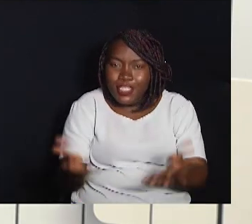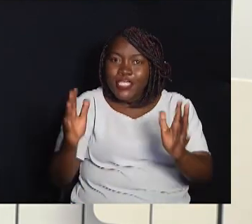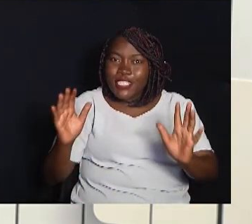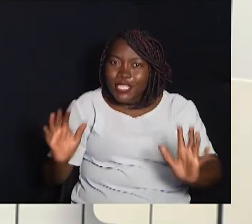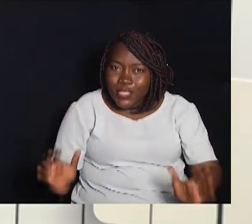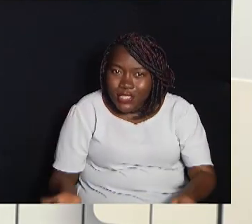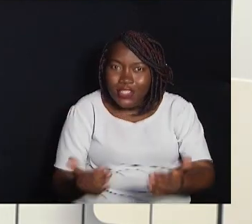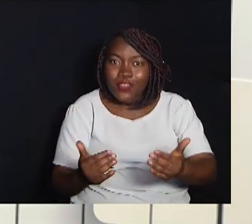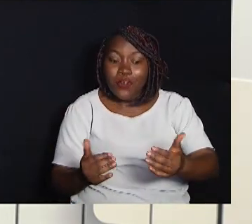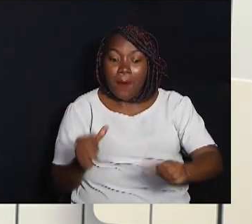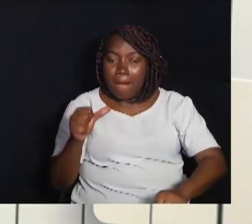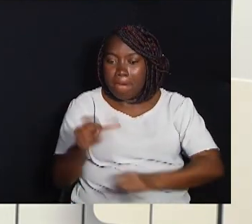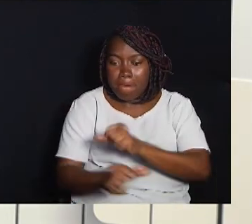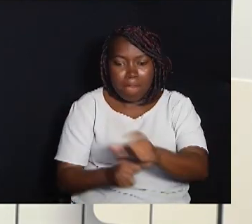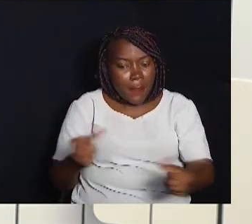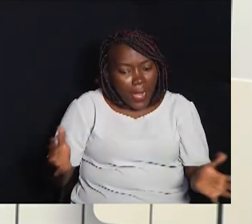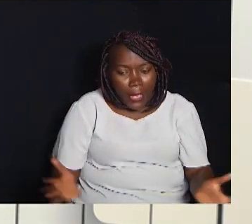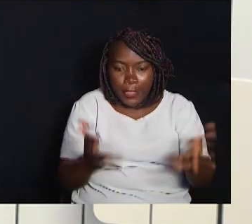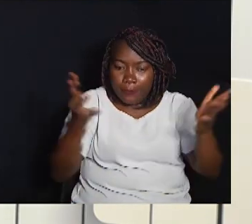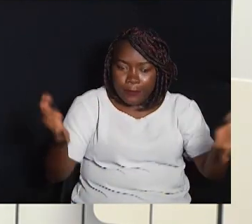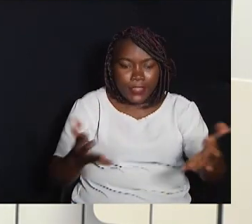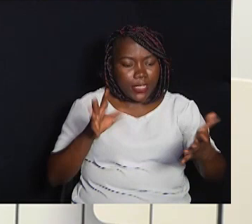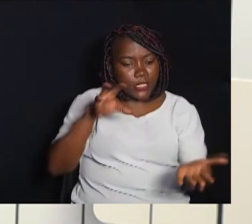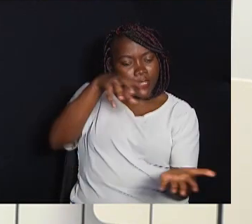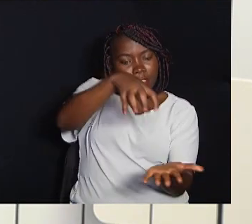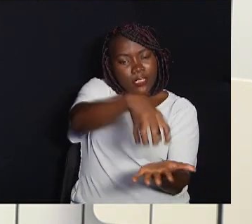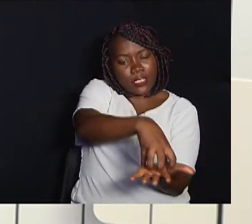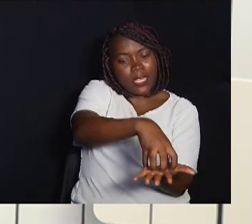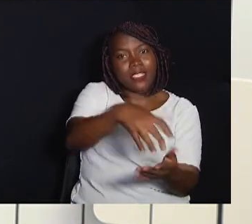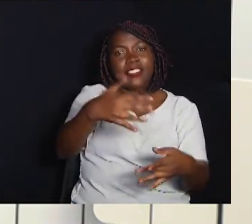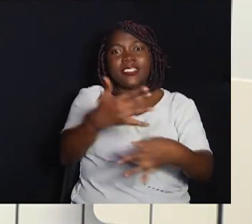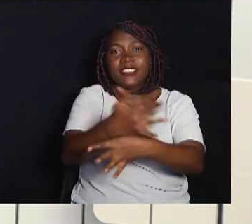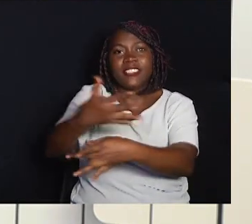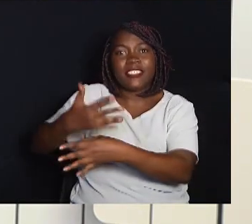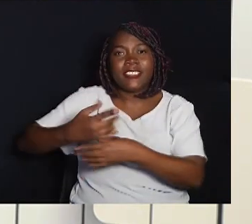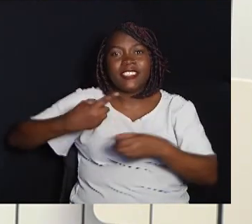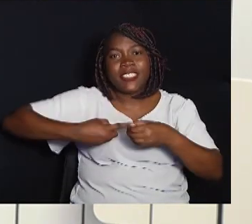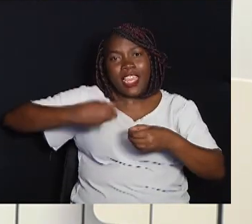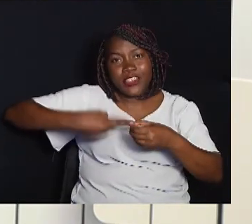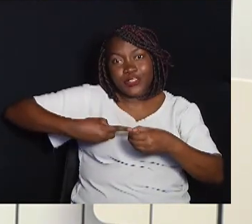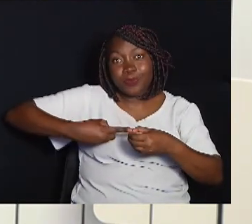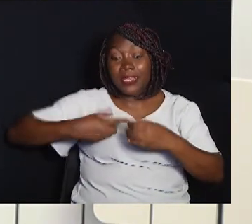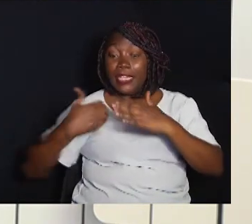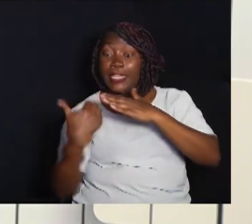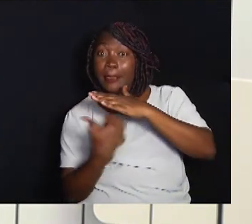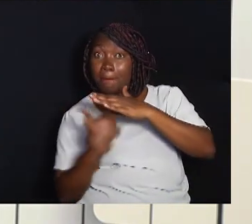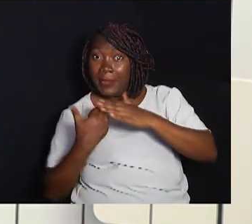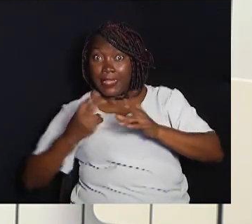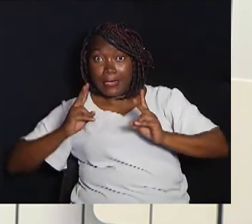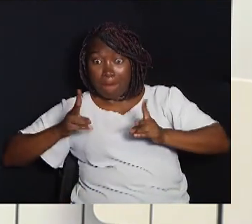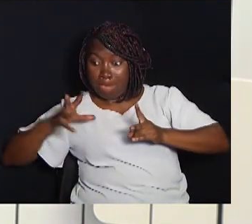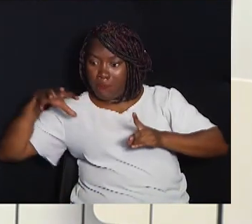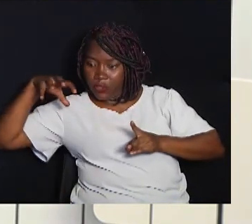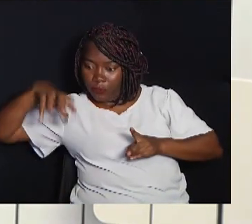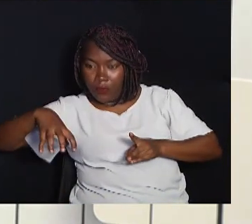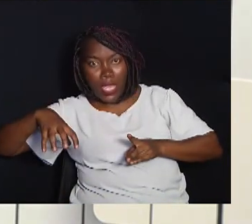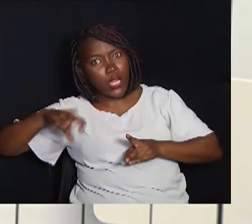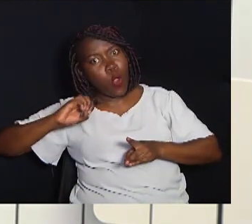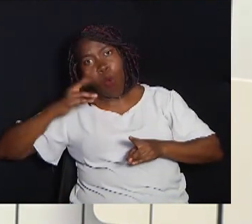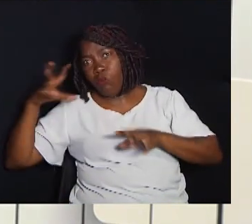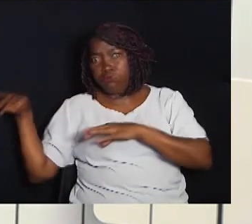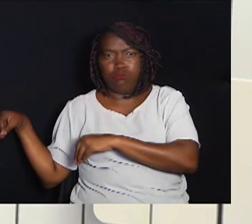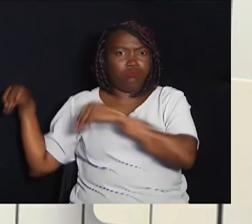região central da cidade Assim, empresas que se mantiverem ou se instalarem em um polígono